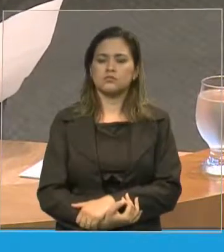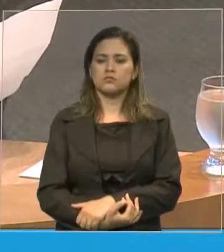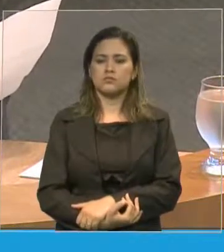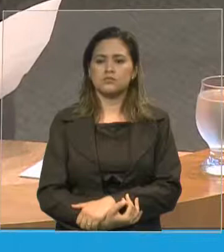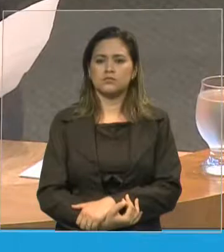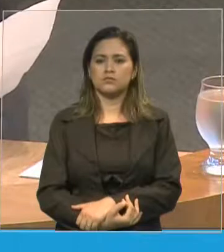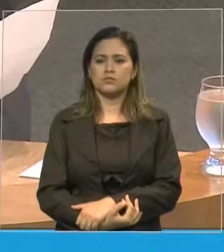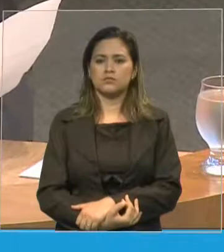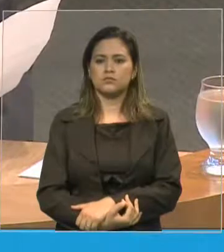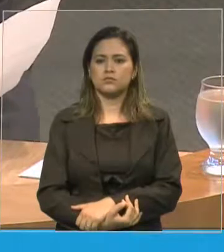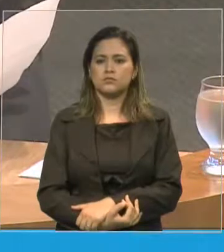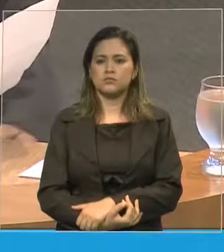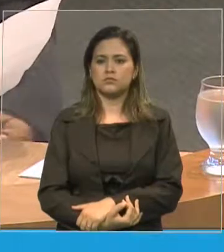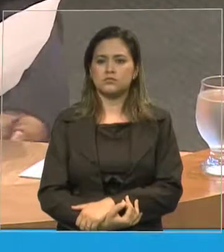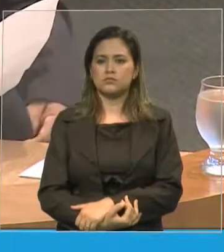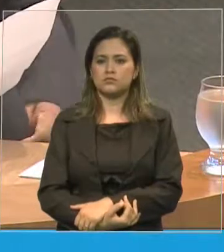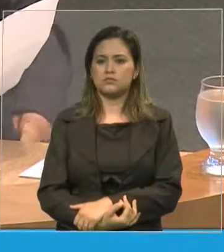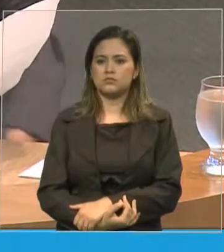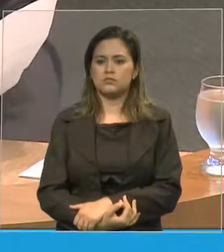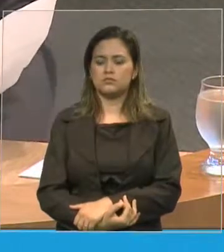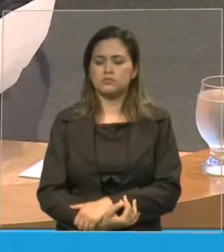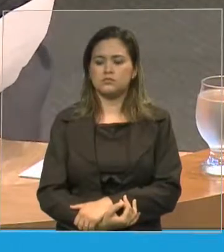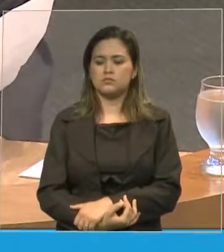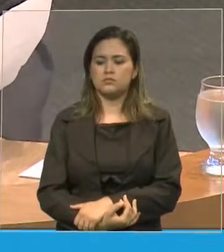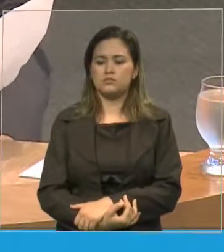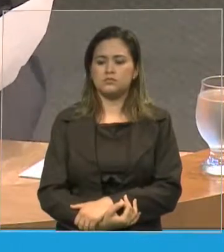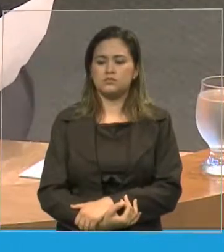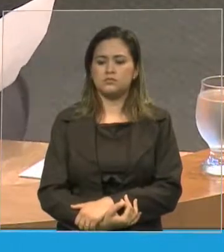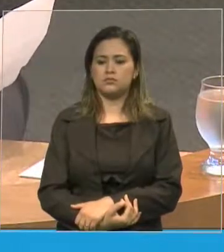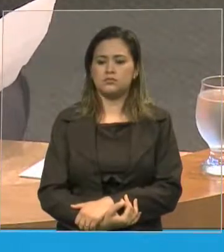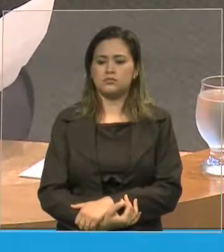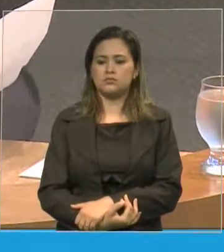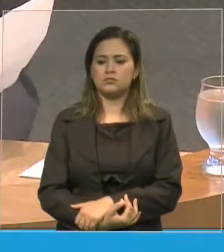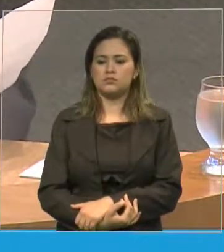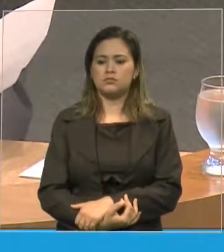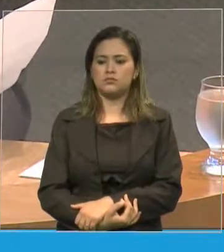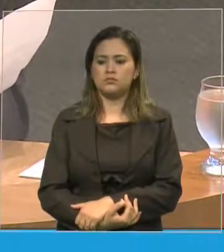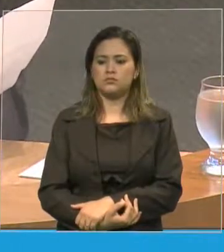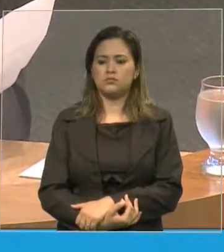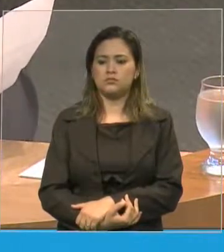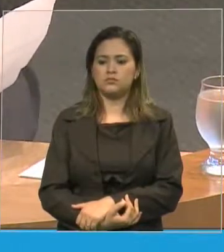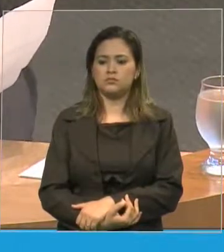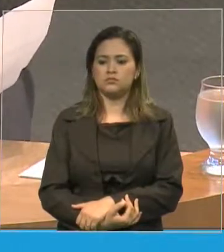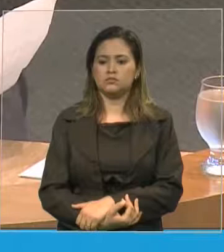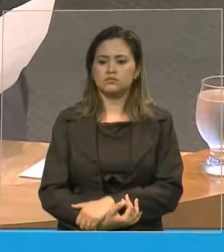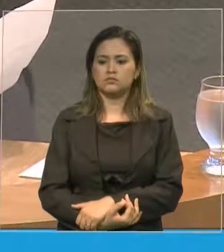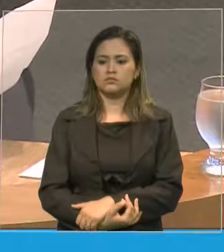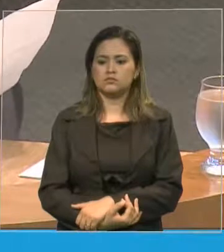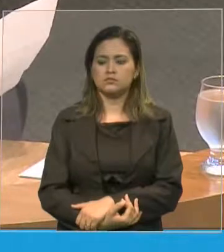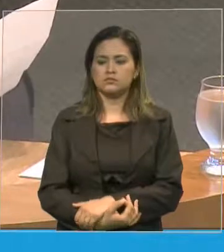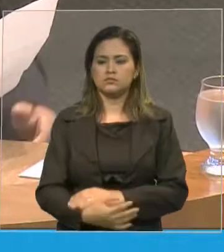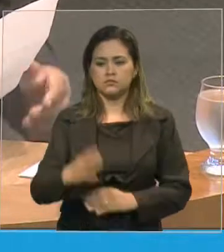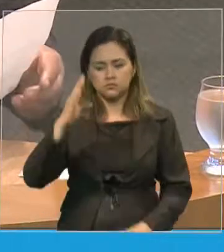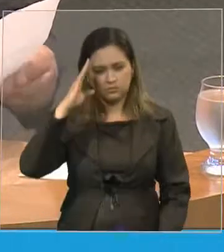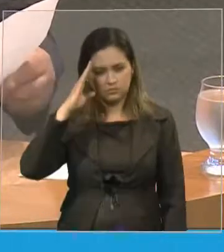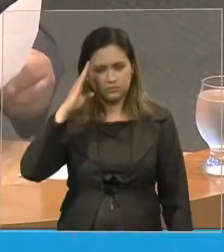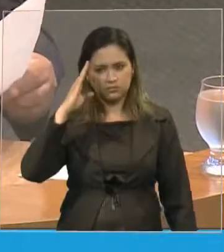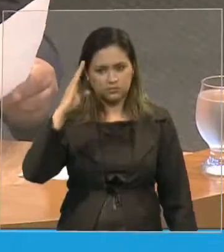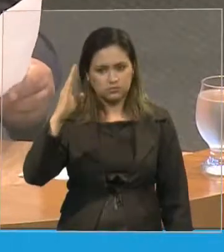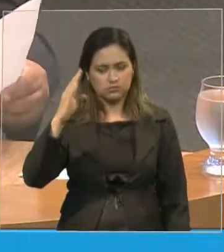E, acima de tudo, por me dar o privilégio de participar